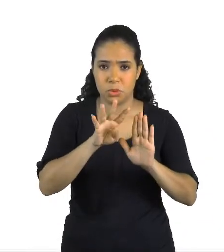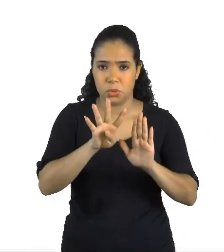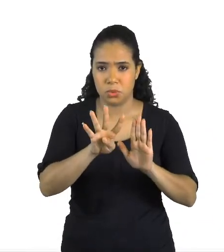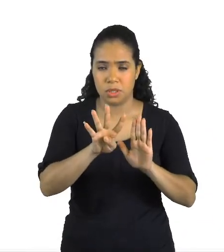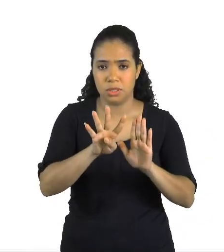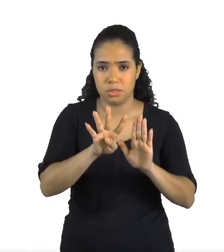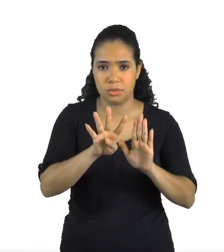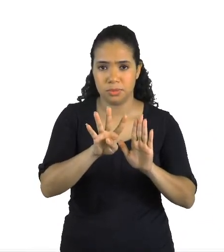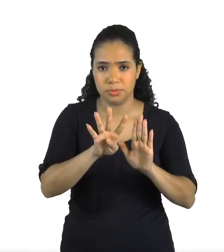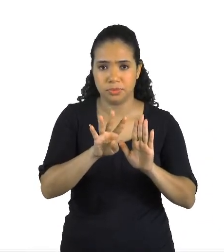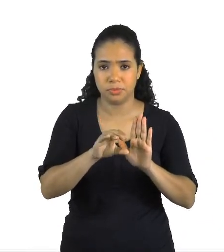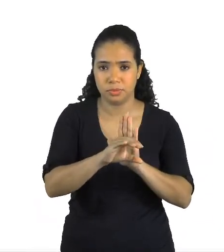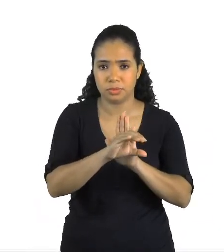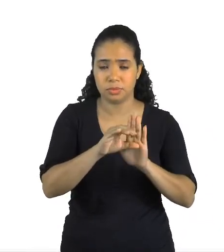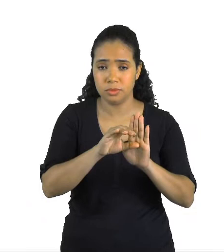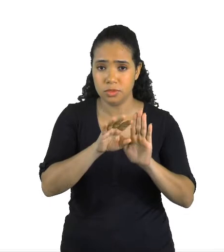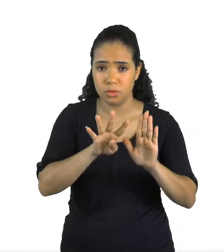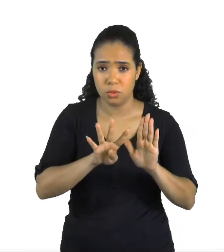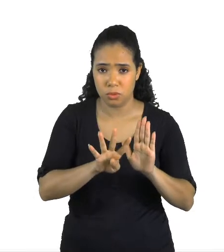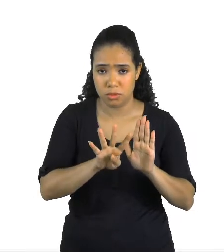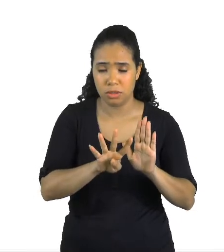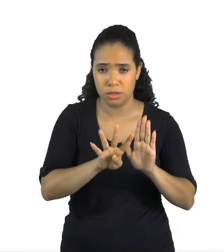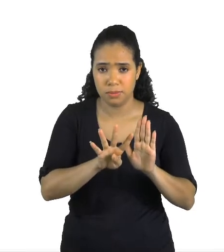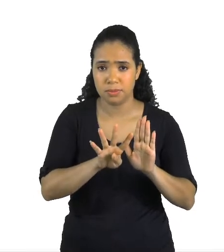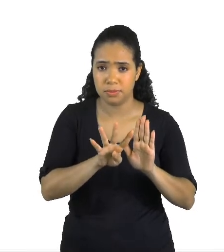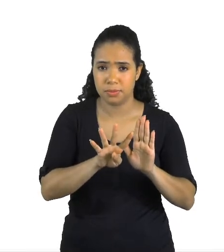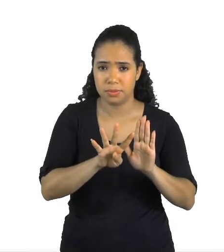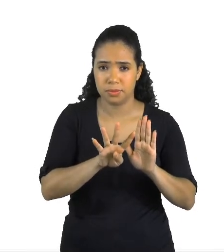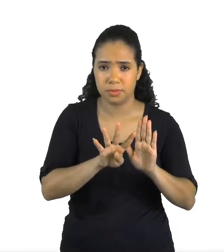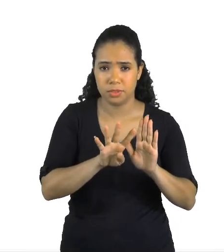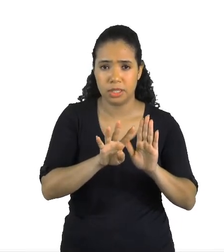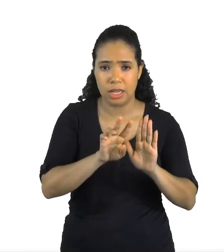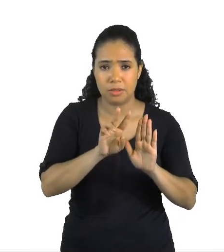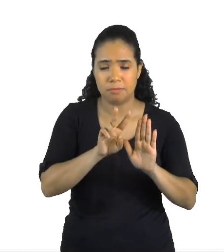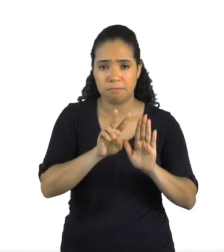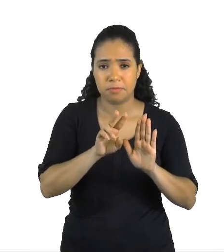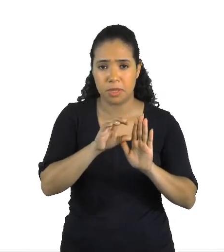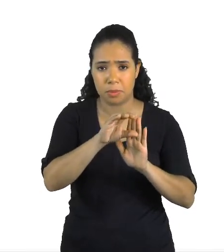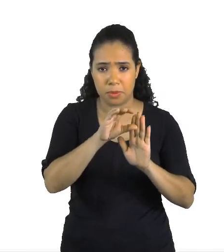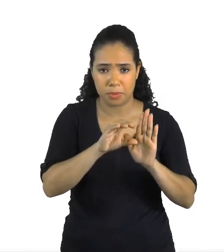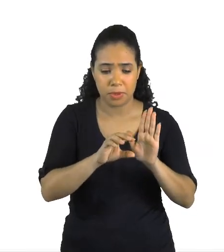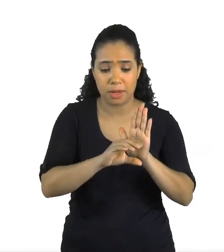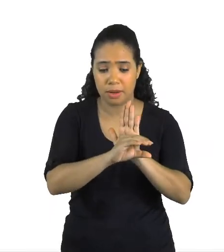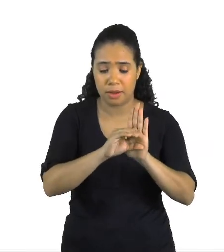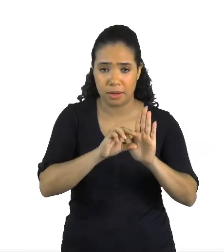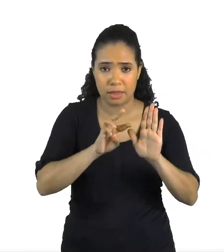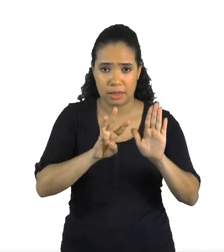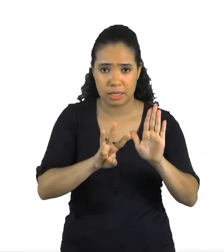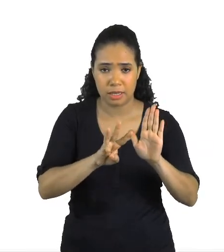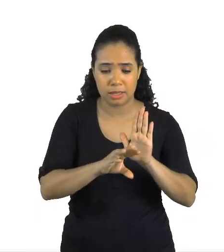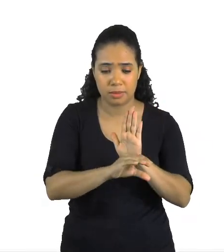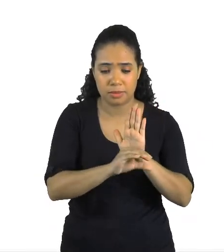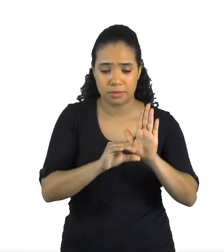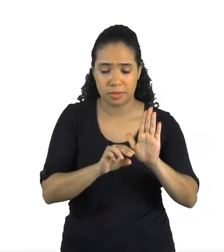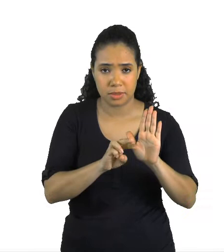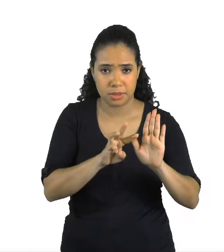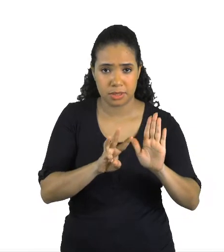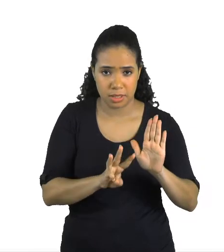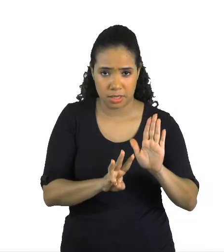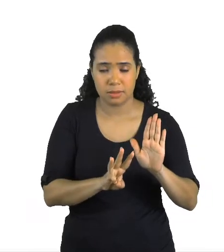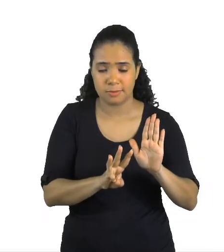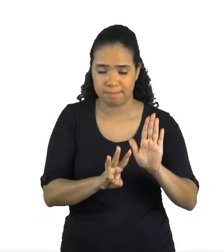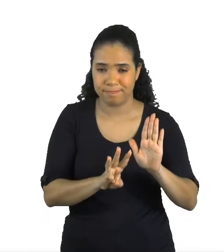dois quartetos. Estrofes compostas por quatro versos e dois tercetos. Estrofes compostas por três